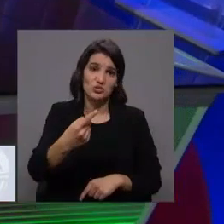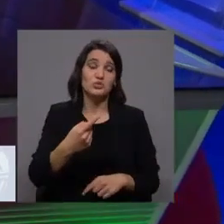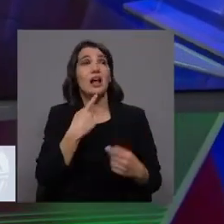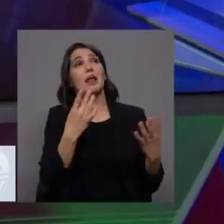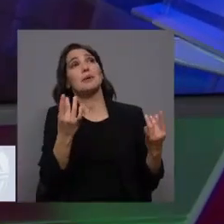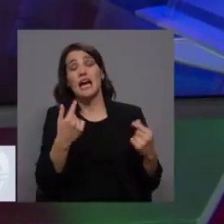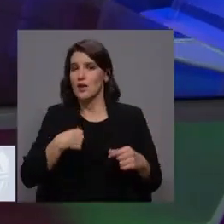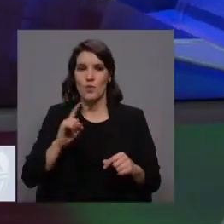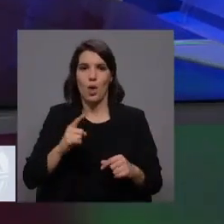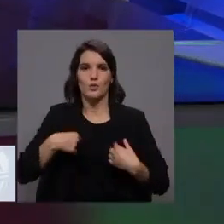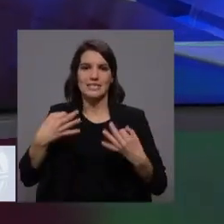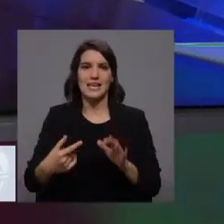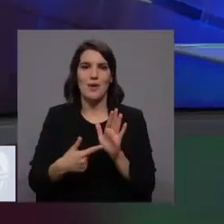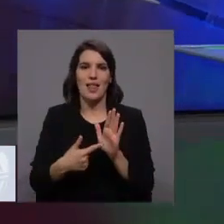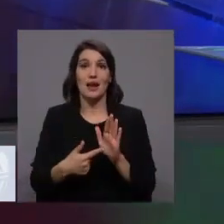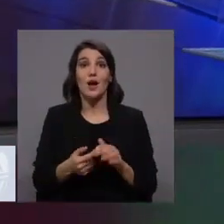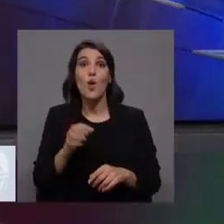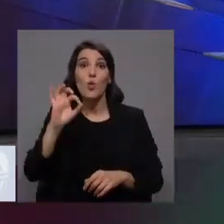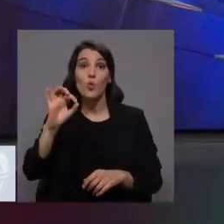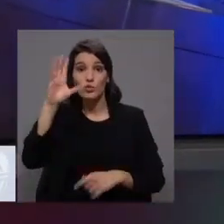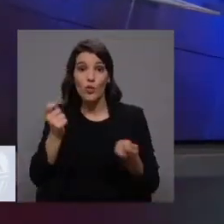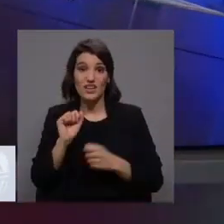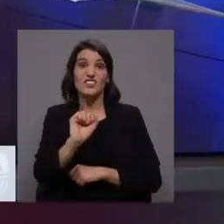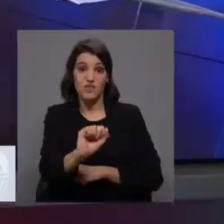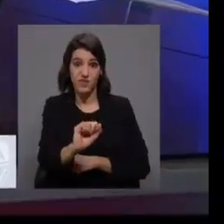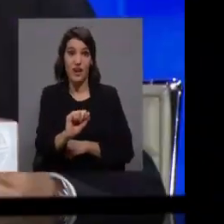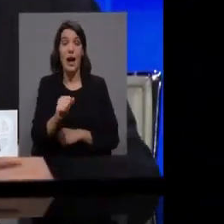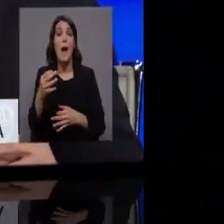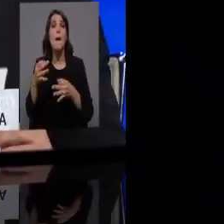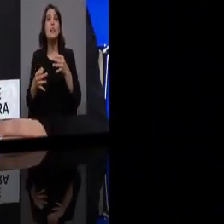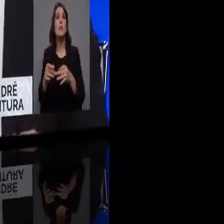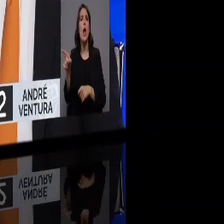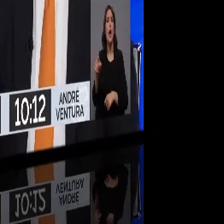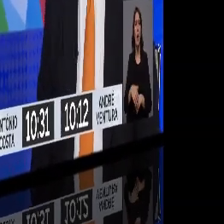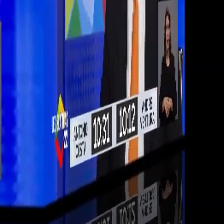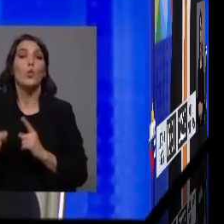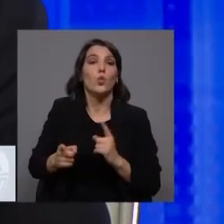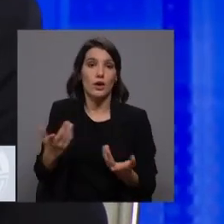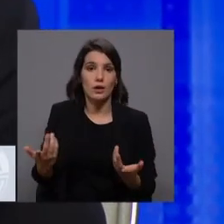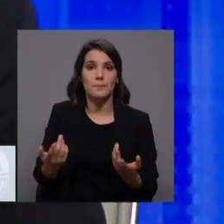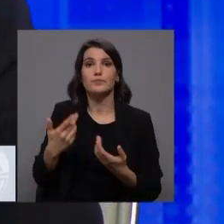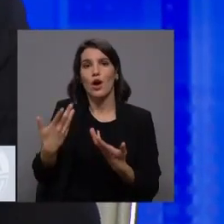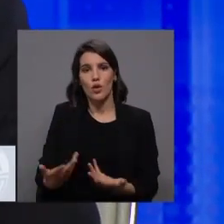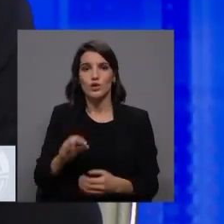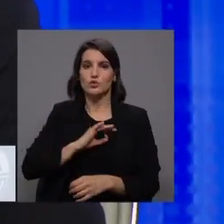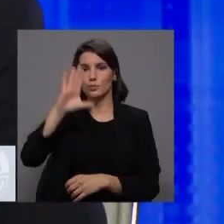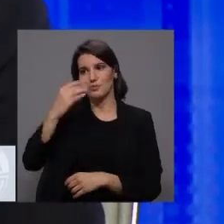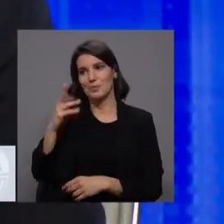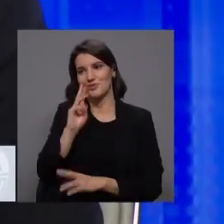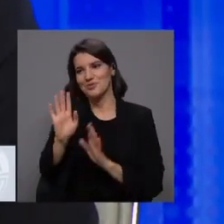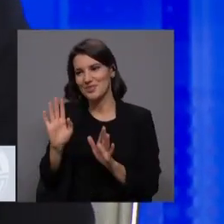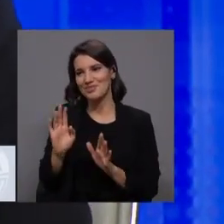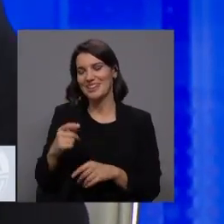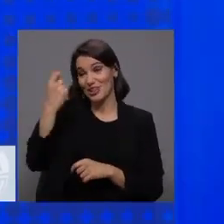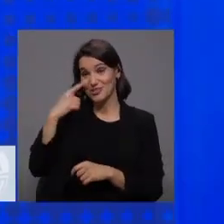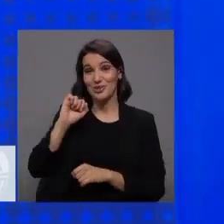que brincam consigo ou não. Oito governantes seus estão a braços com a Justiça. Então, e vêm aqui falar de corrupção e do André Ventura? Sr. Primeiro-Ministro, desculpe lá, é que o